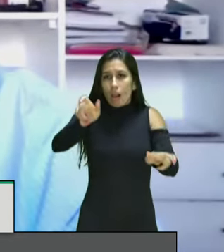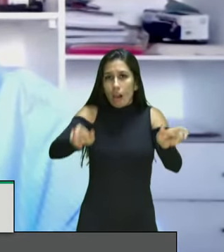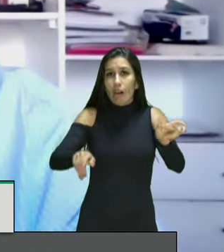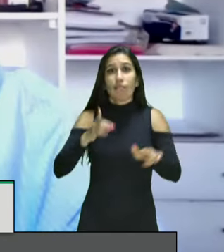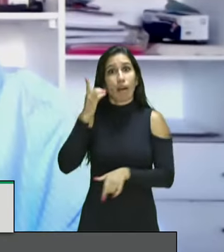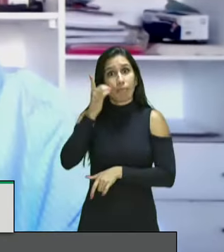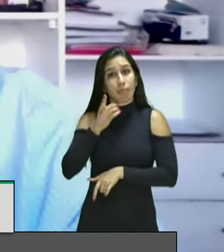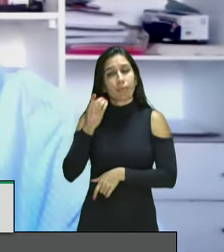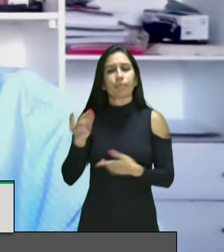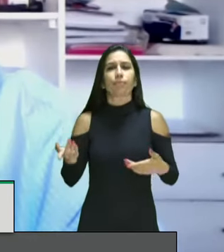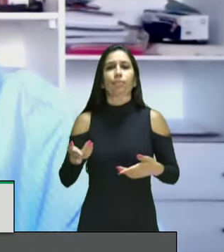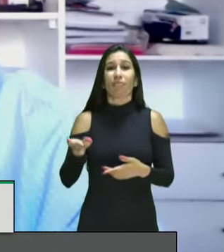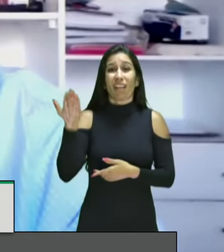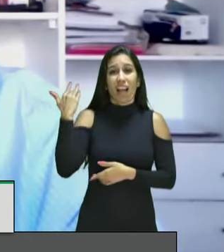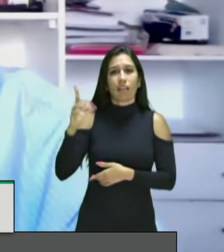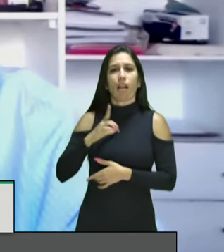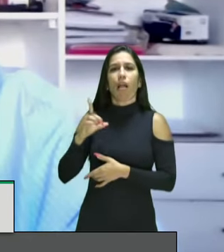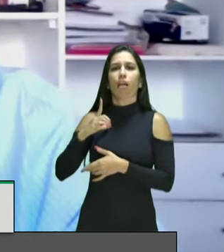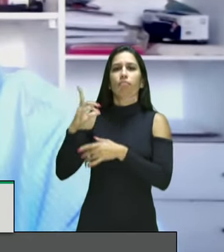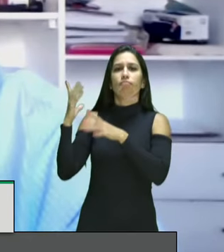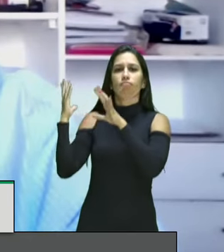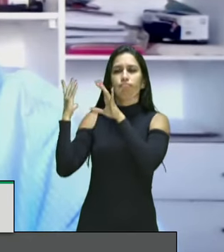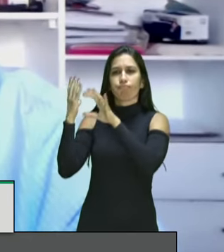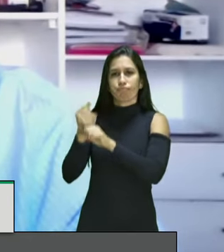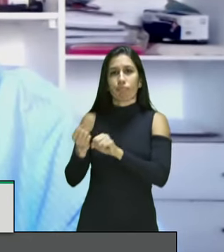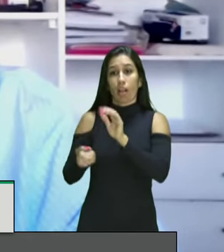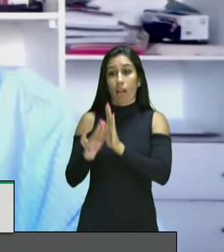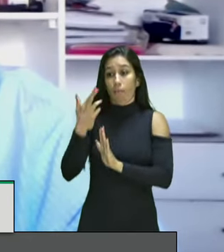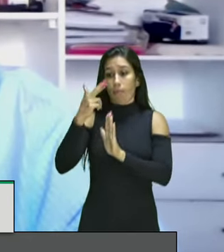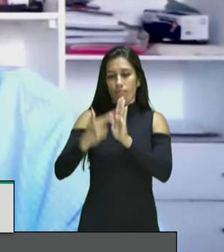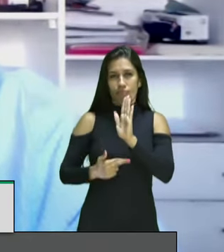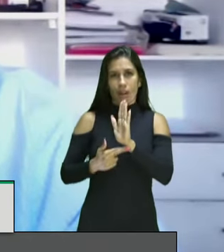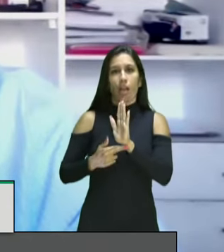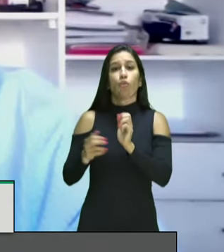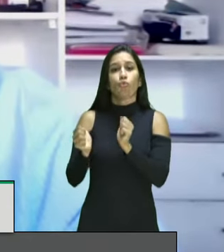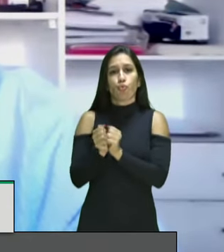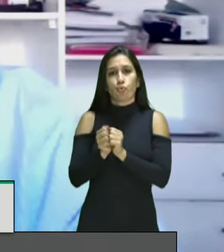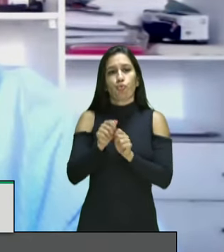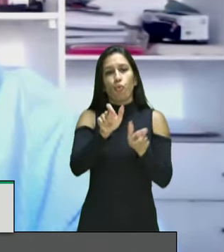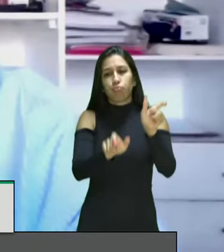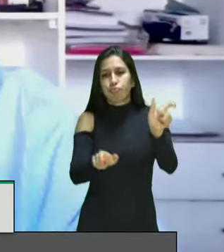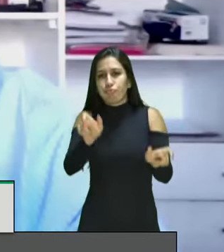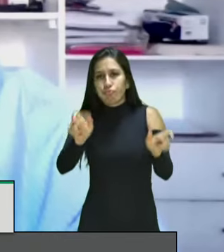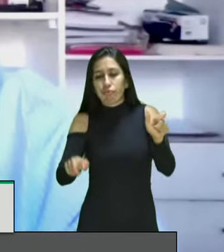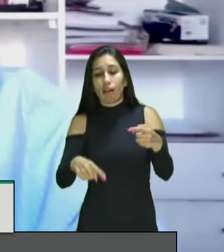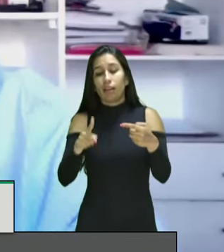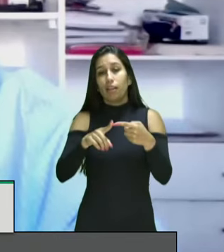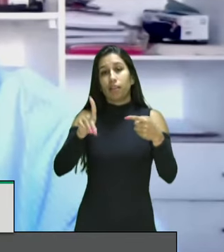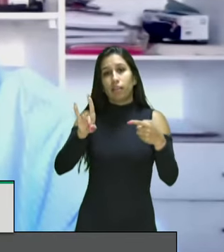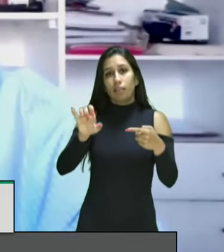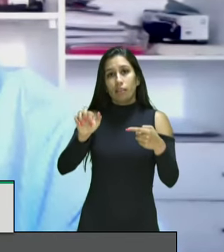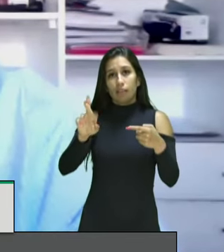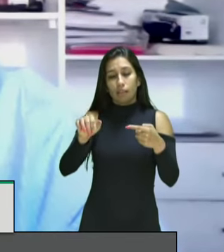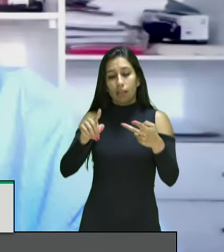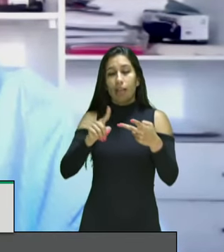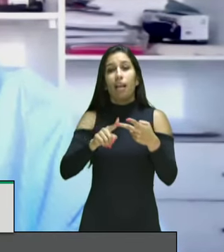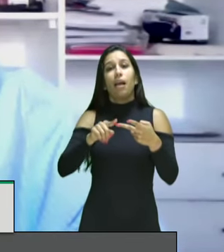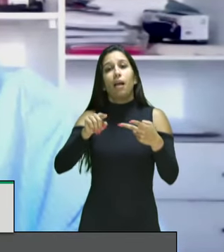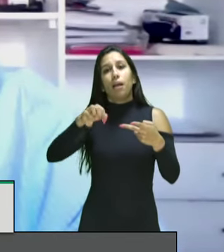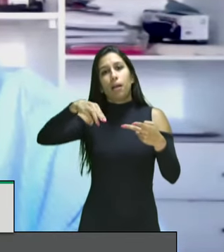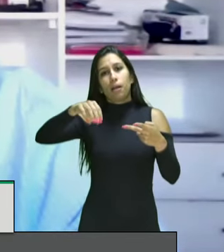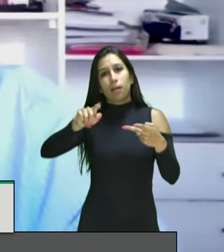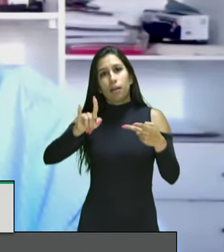elaborado pelos consultores legislativos, David Carneiro, Débora de Azevedo, Geraldo Magela, Eduardo